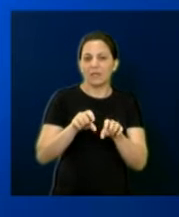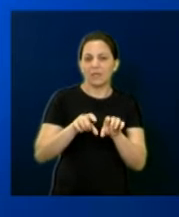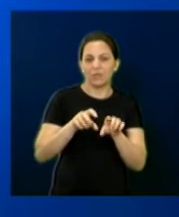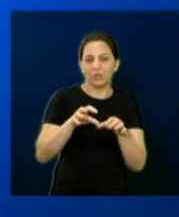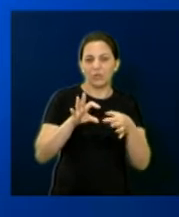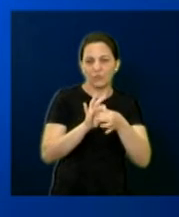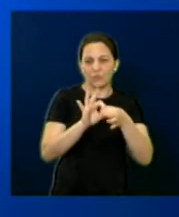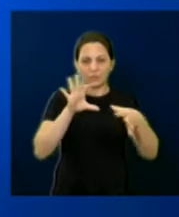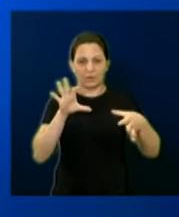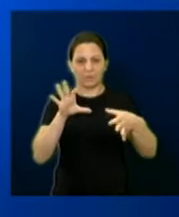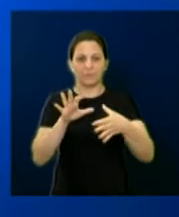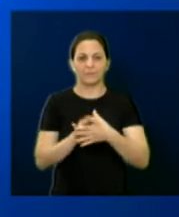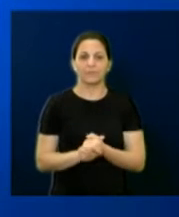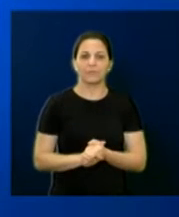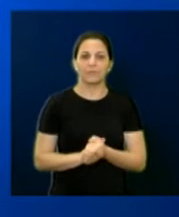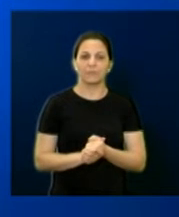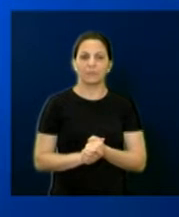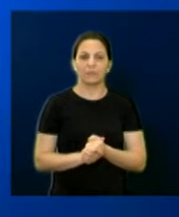vínculos.